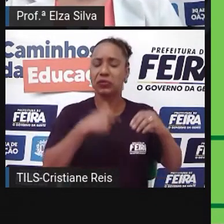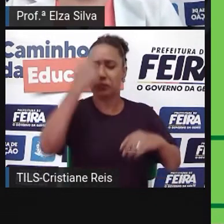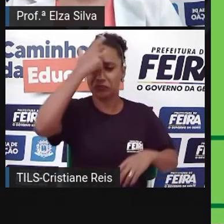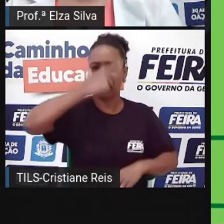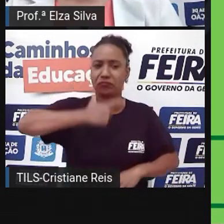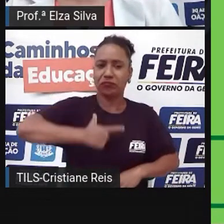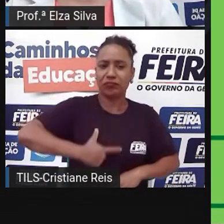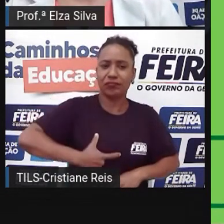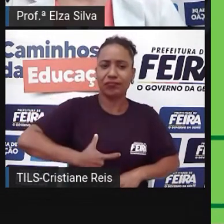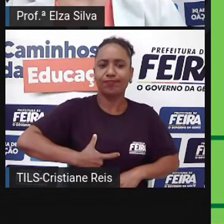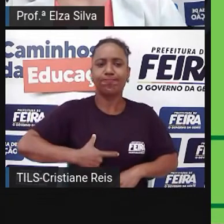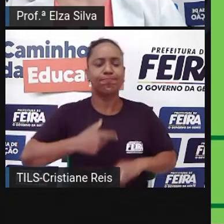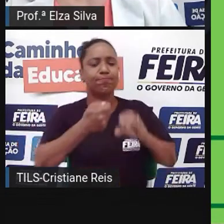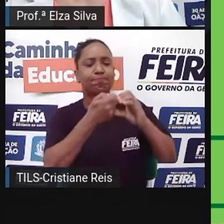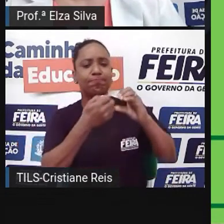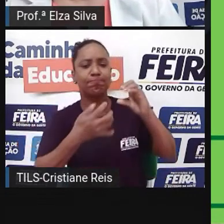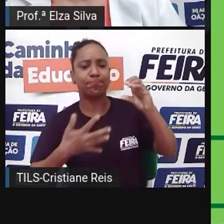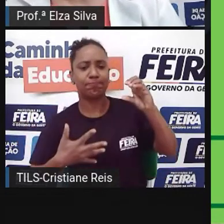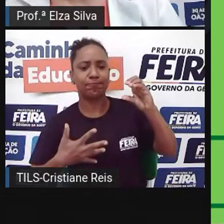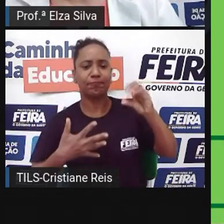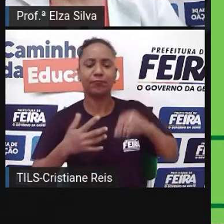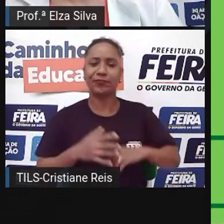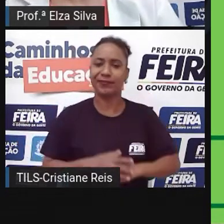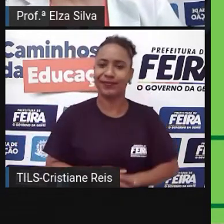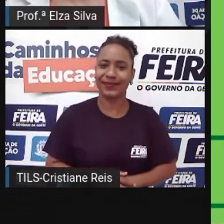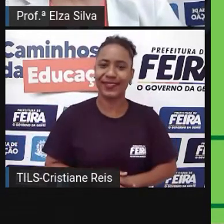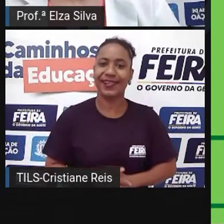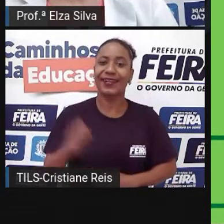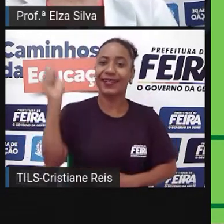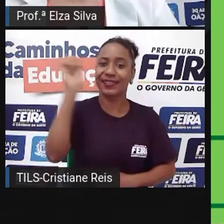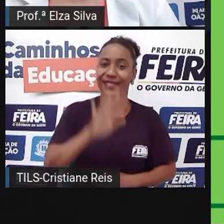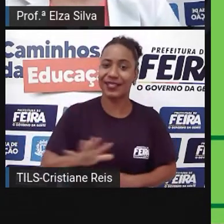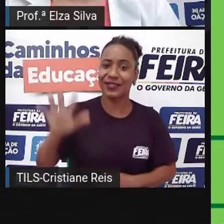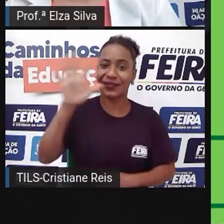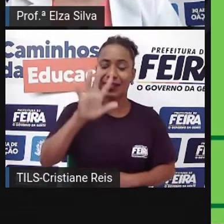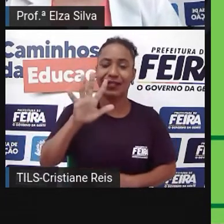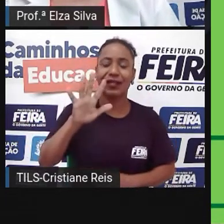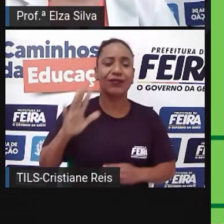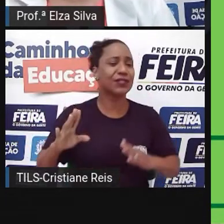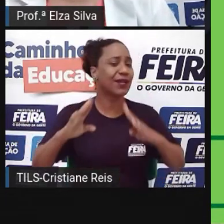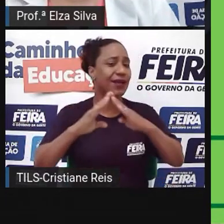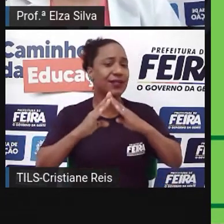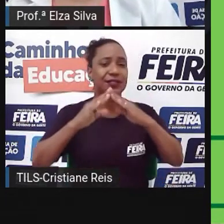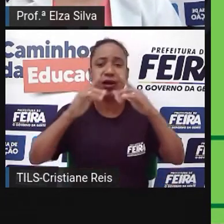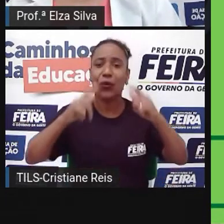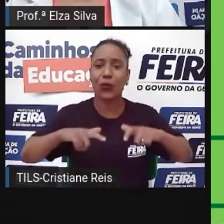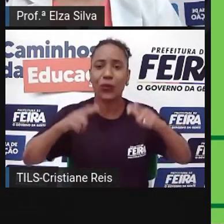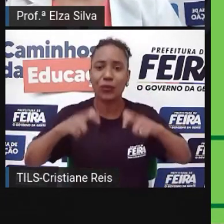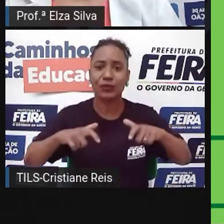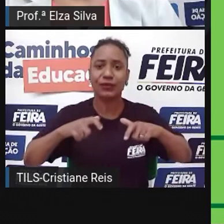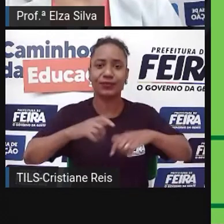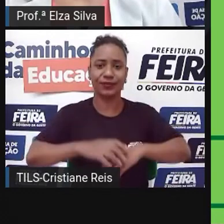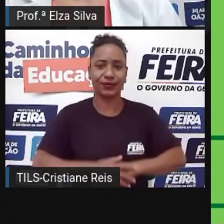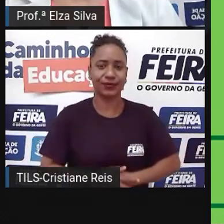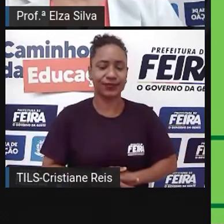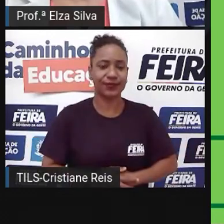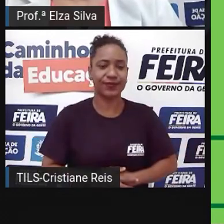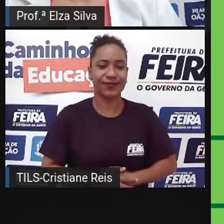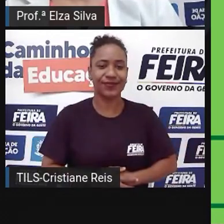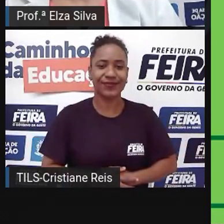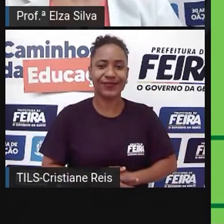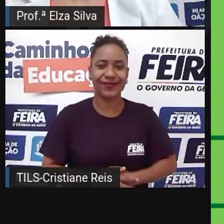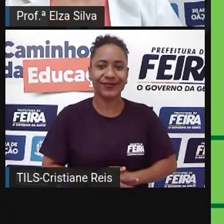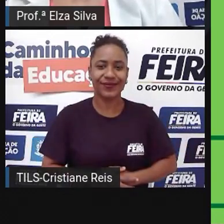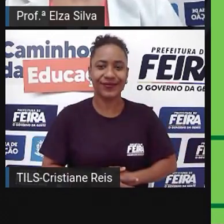Aparência física Nationality Where live Nacionalidade Onde a pessoa vive Favorite